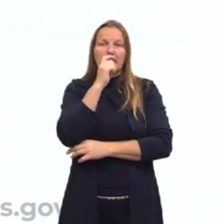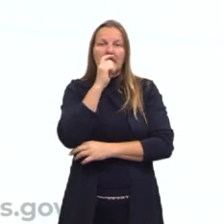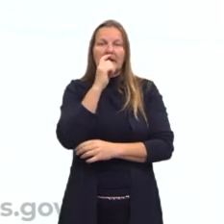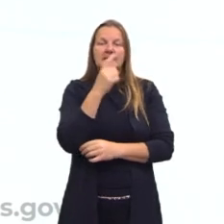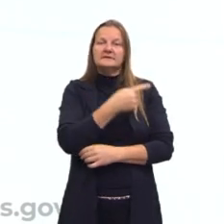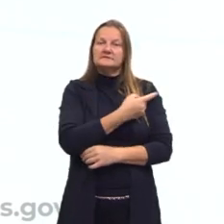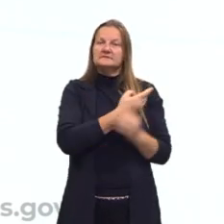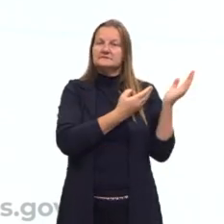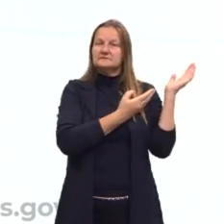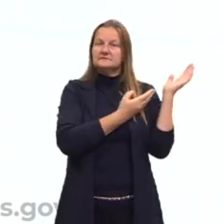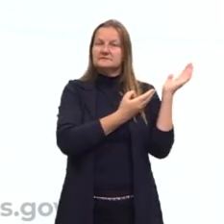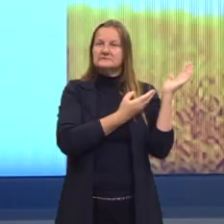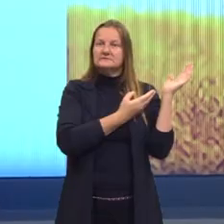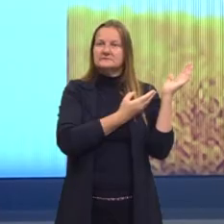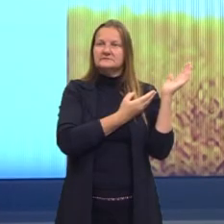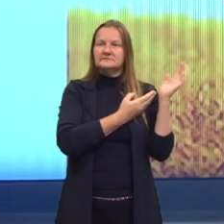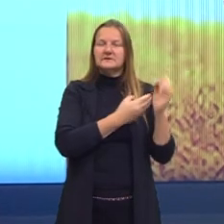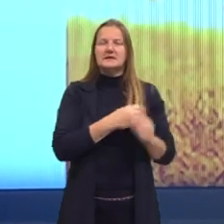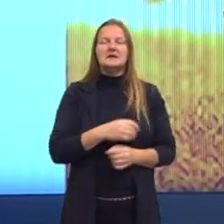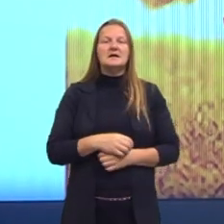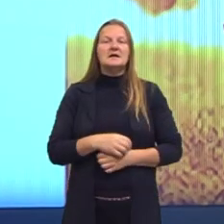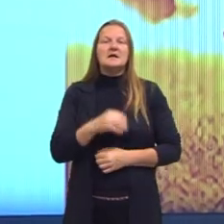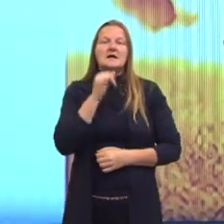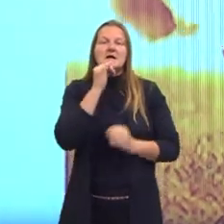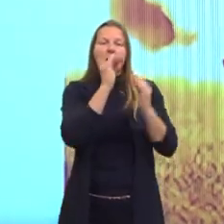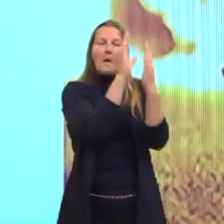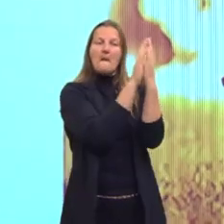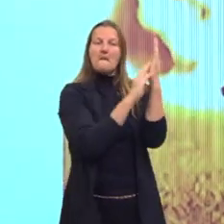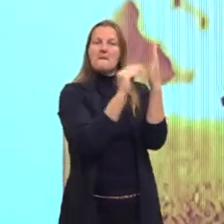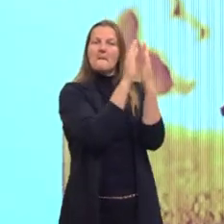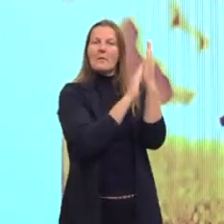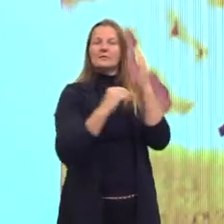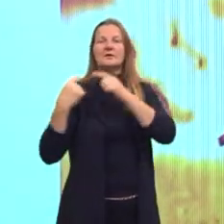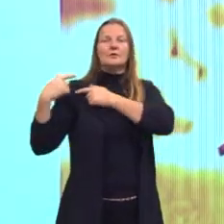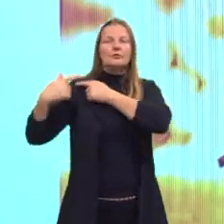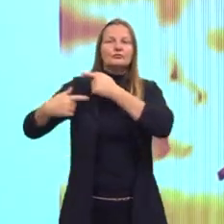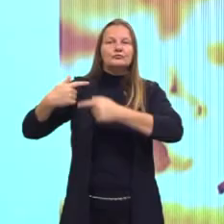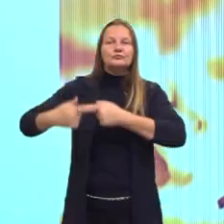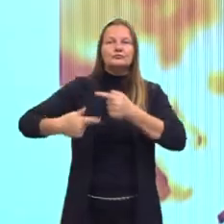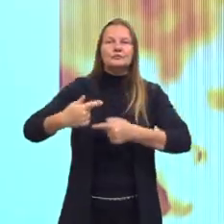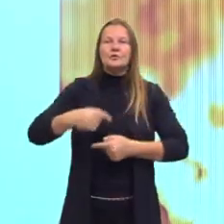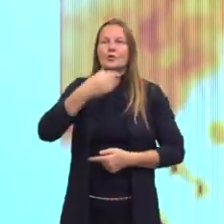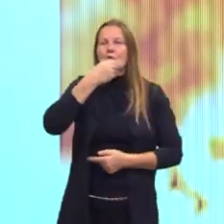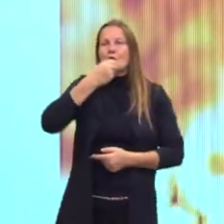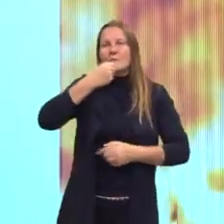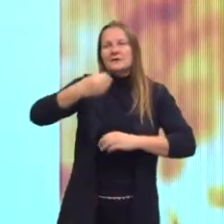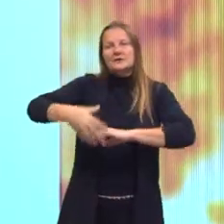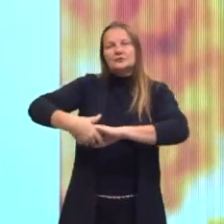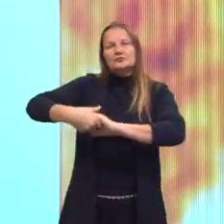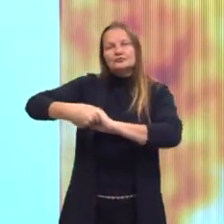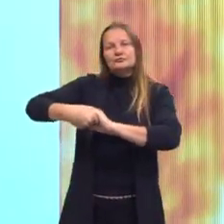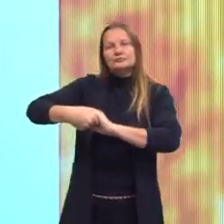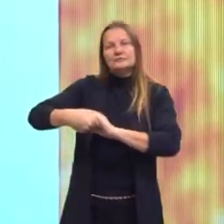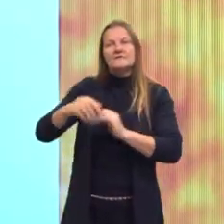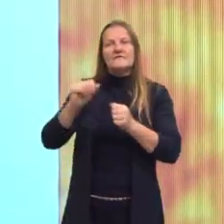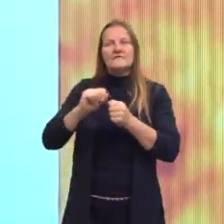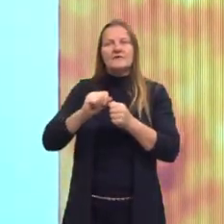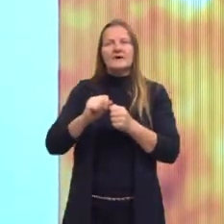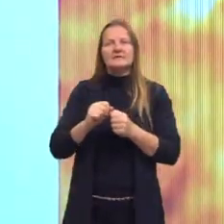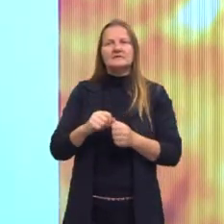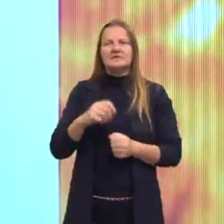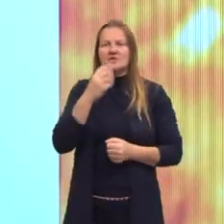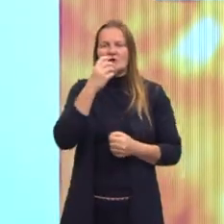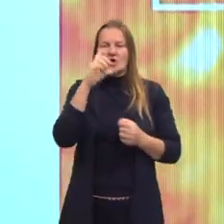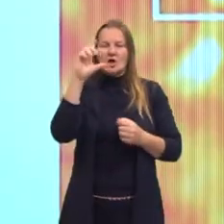o exemplo e a maior herança, que é uma propaganda onde o menininho faz as coisas, né? Ele joga o